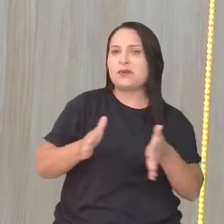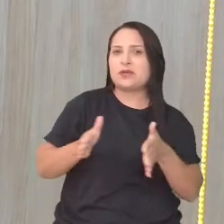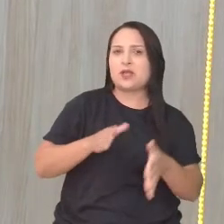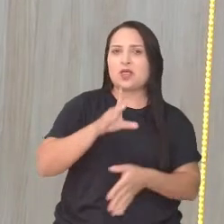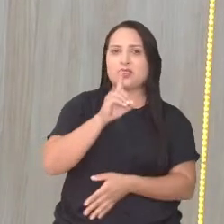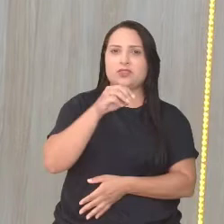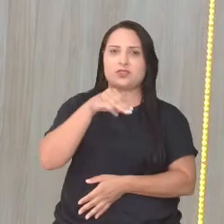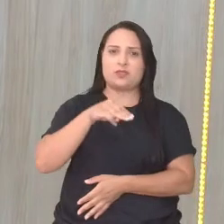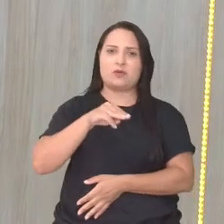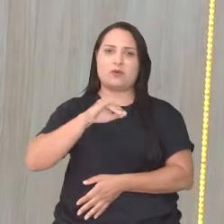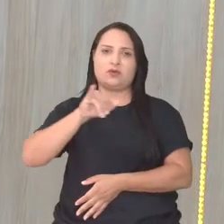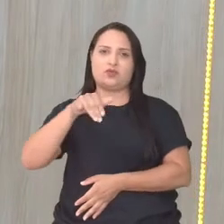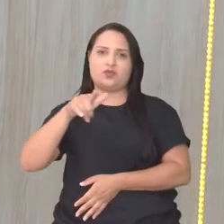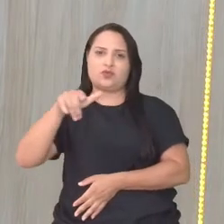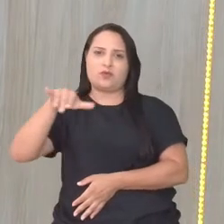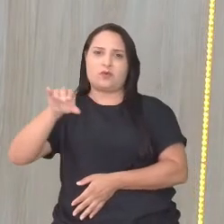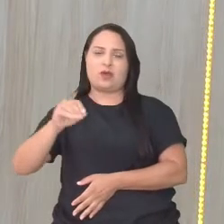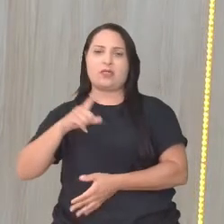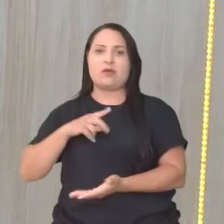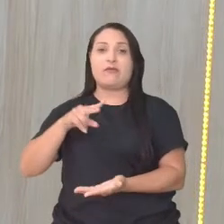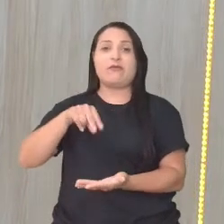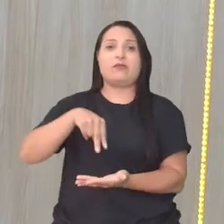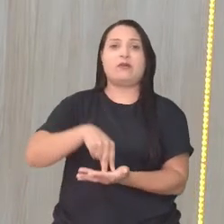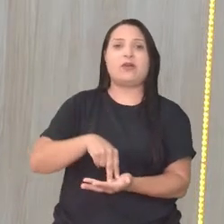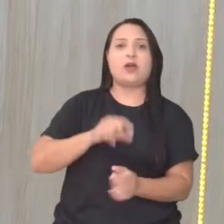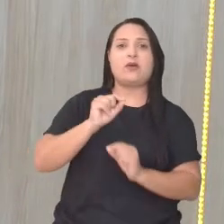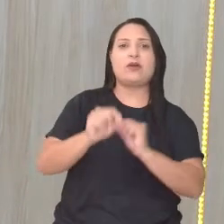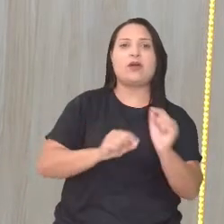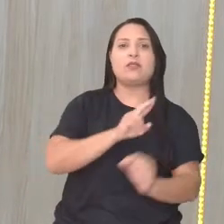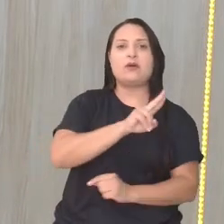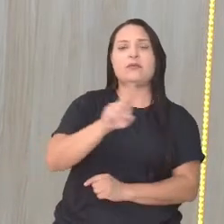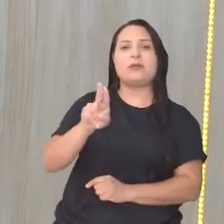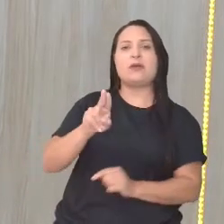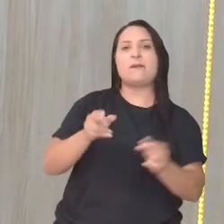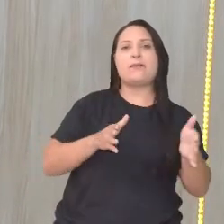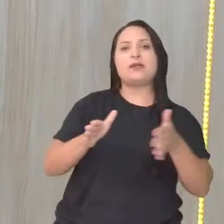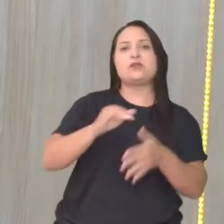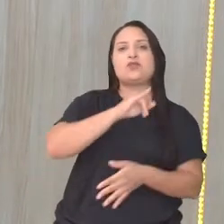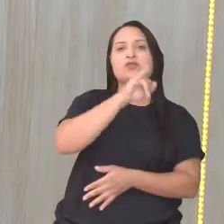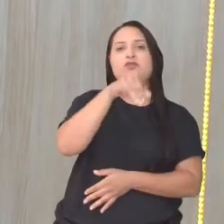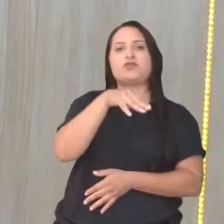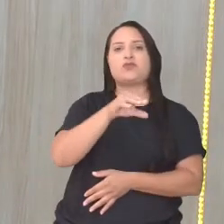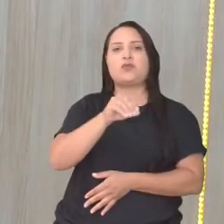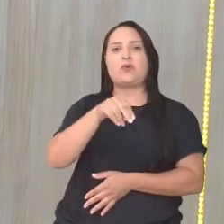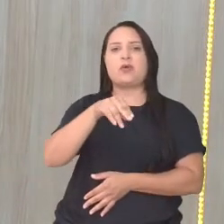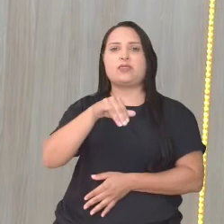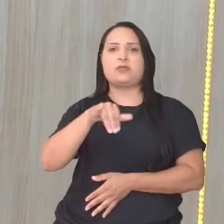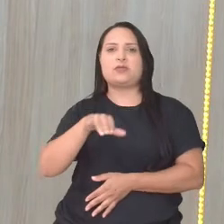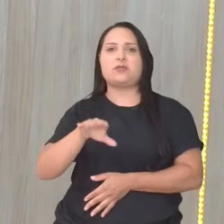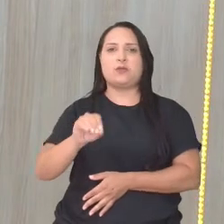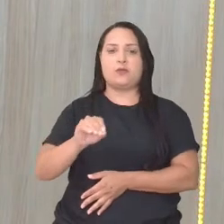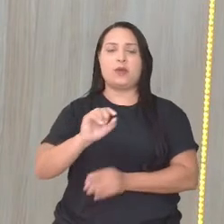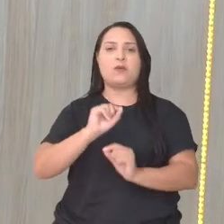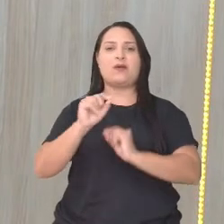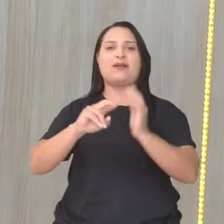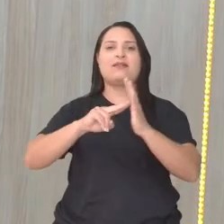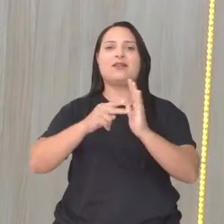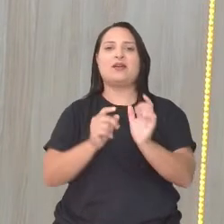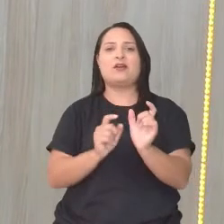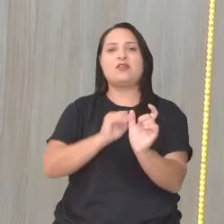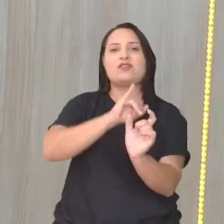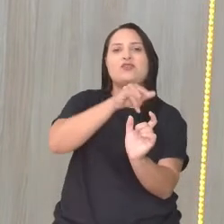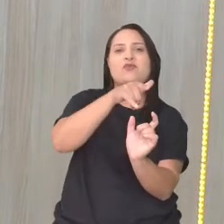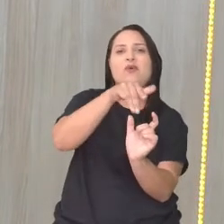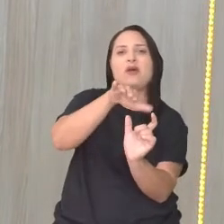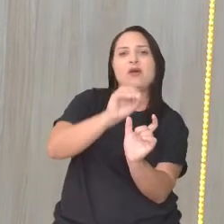vocês já sabem, ficou conhecido como o período joanino, né? Que vem aí de João. E o período aí